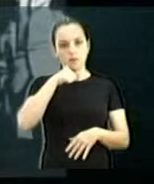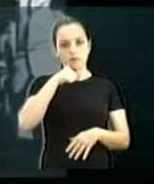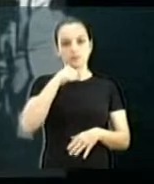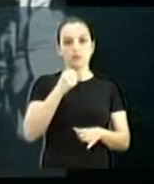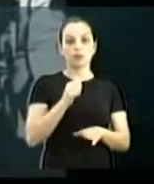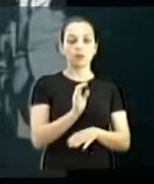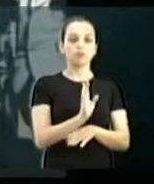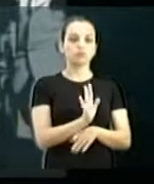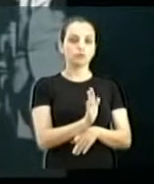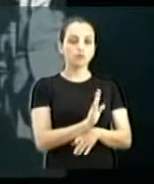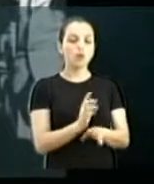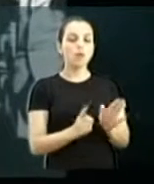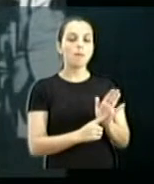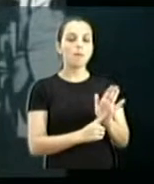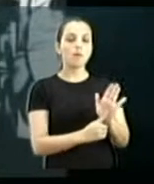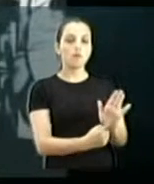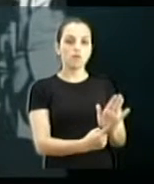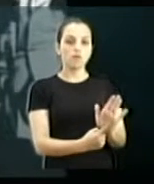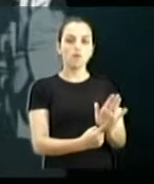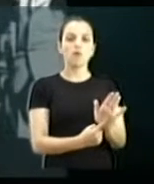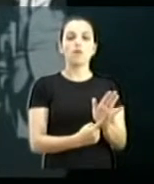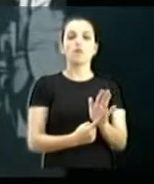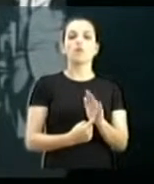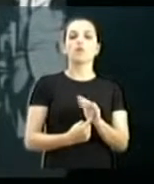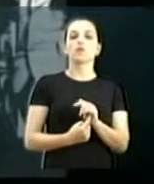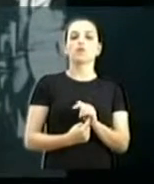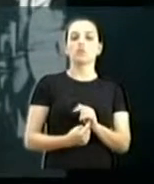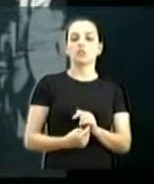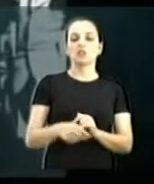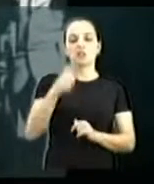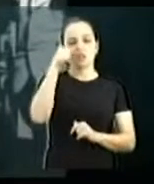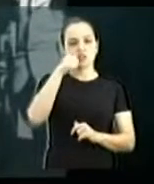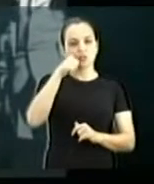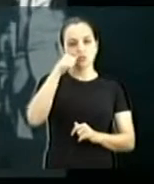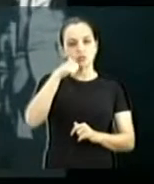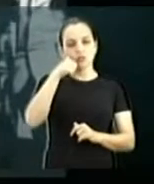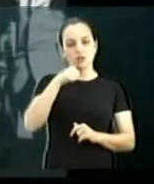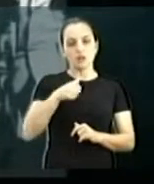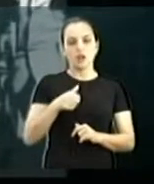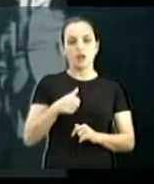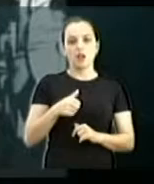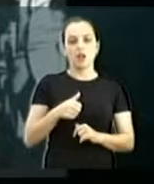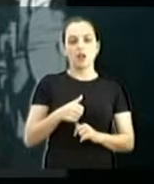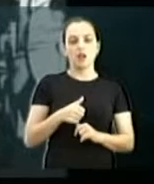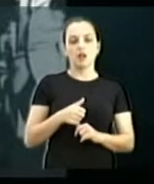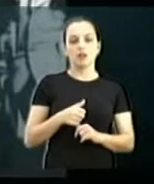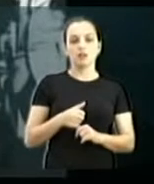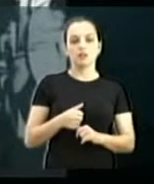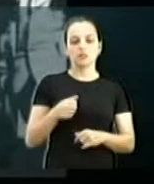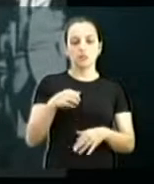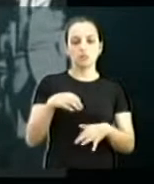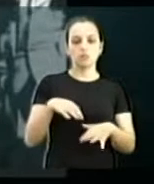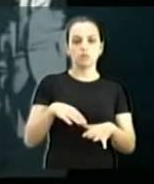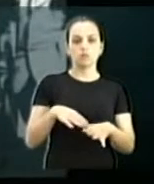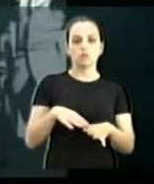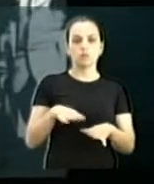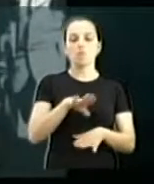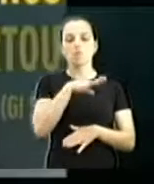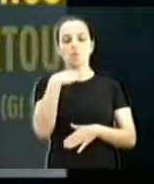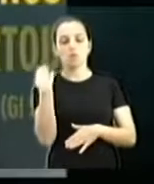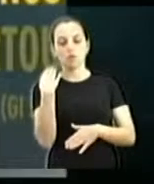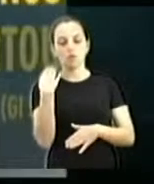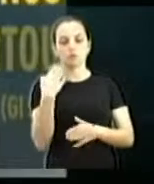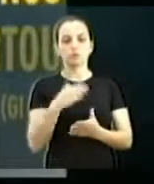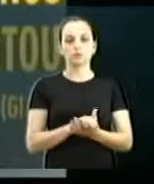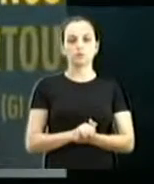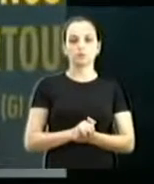numa greve todas acabaram sendo queimadas, mais de 100 mulheres foram queimadas dentro da fábrica. Pode passar